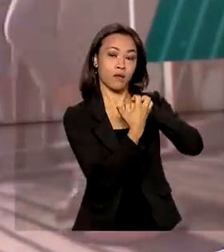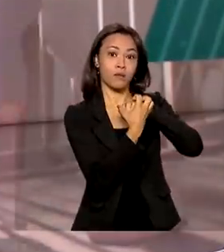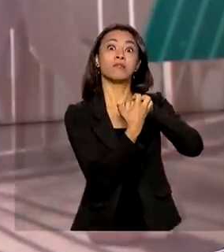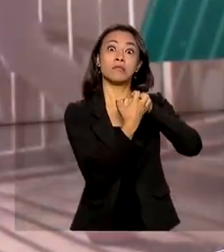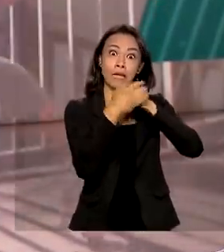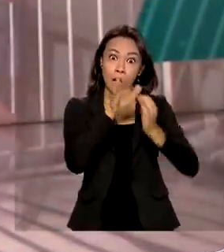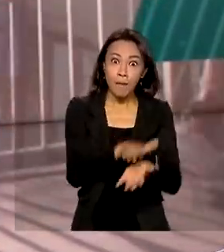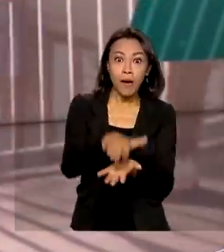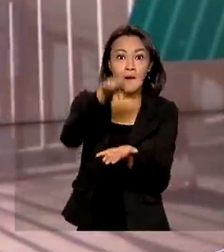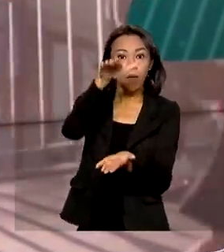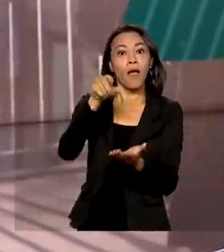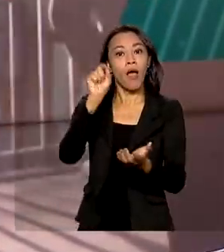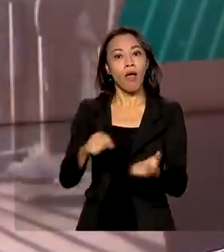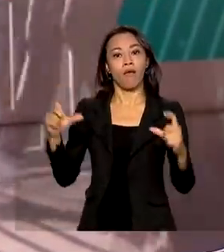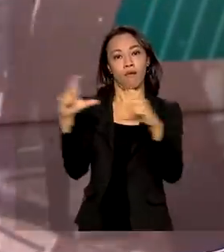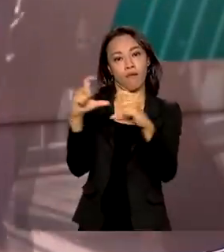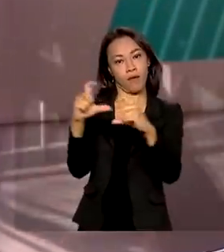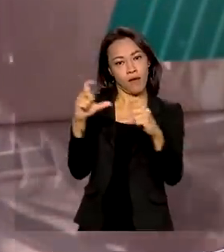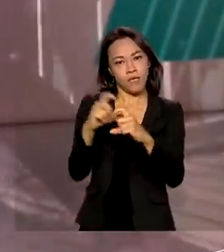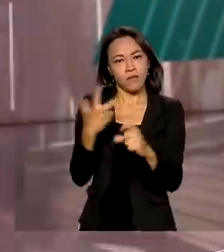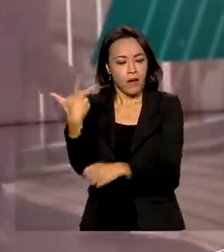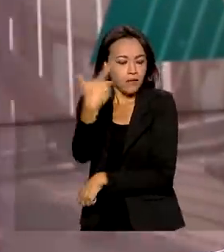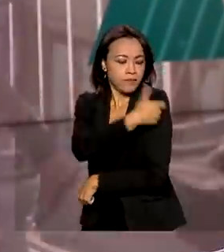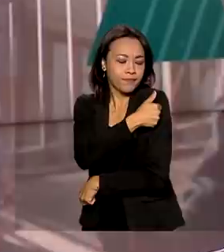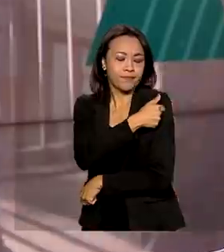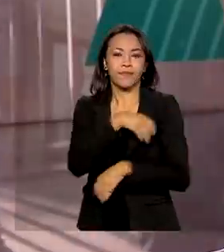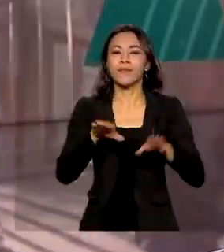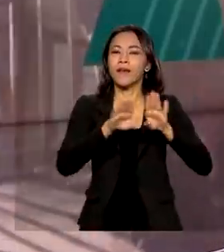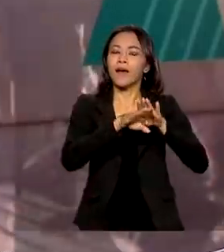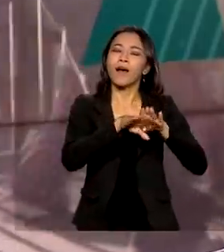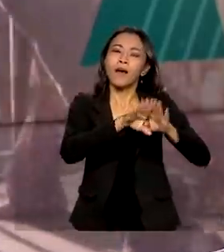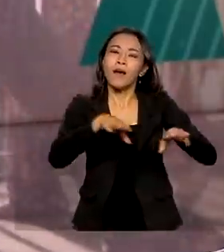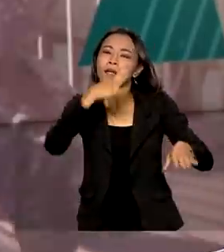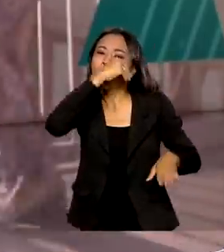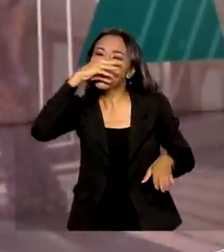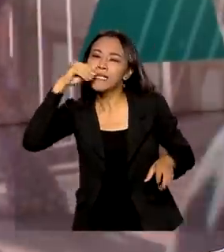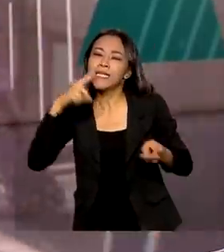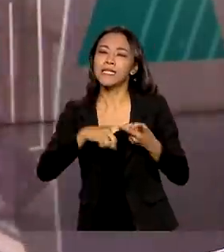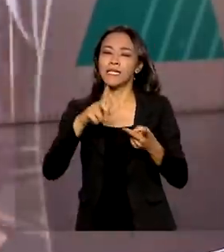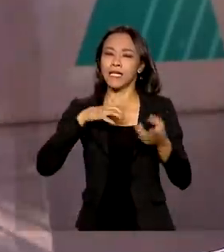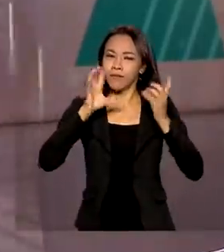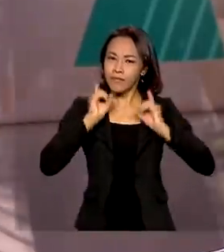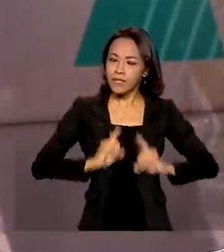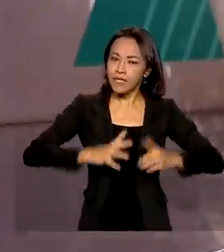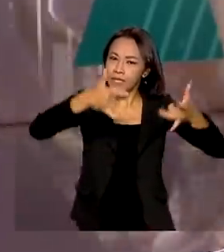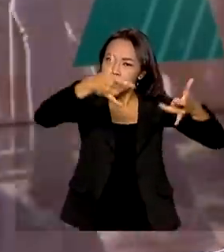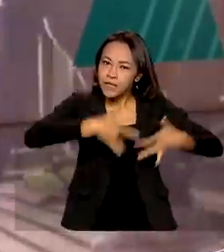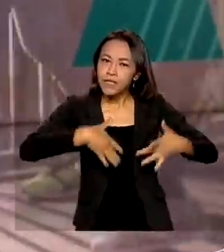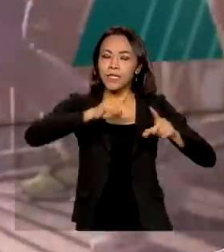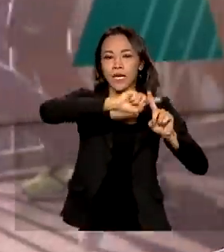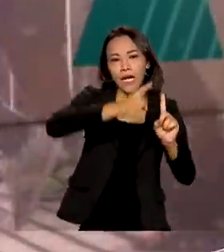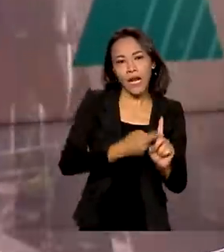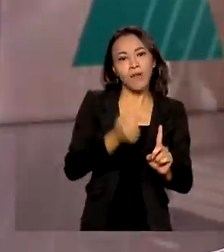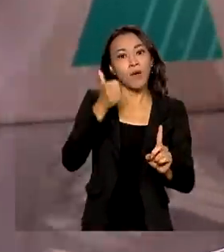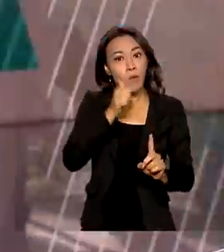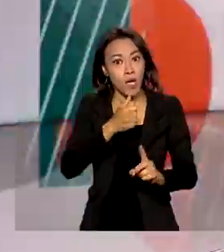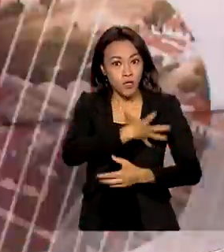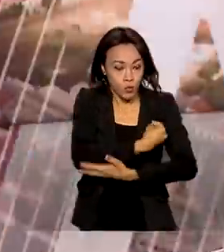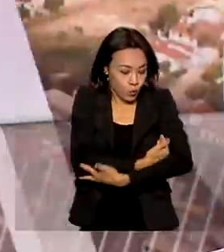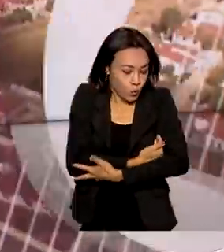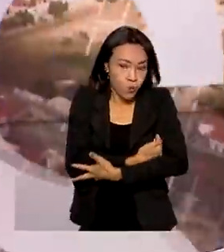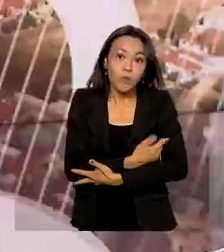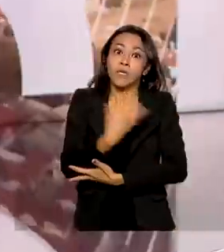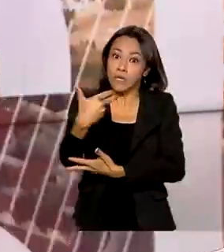parte é da Pfizer para imunizar adolescentes com deficiência permanente, com morbidades e jovens grávidas ou lactantes. A